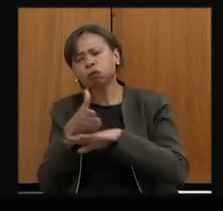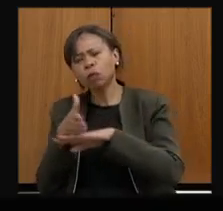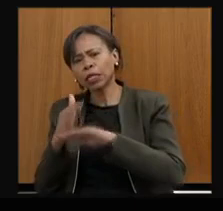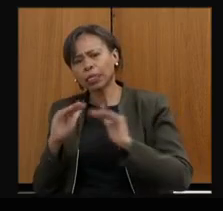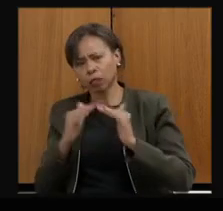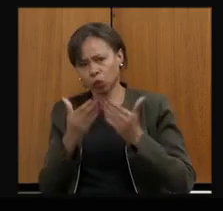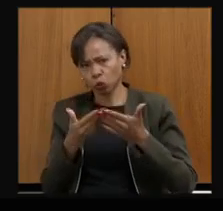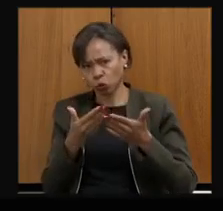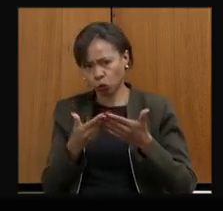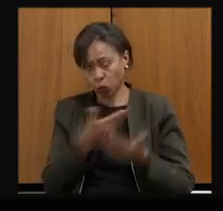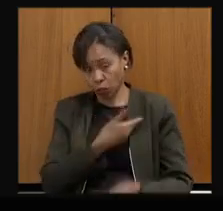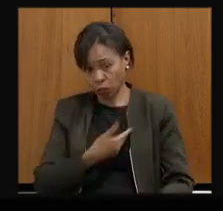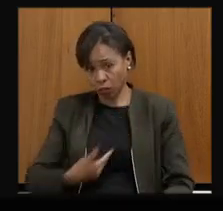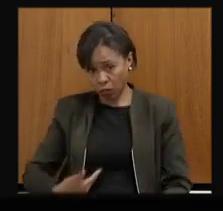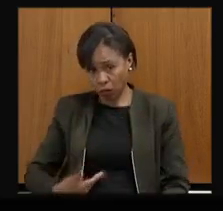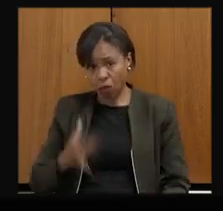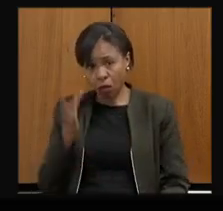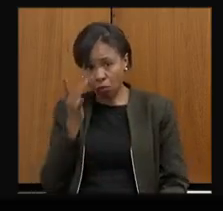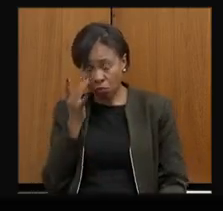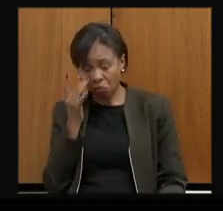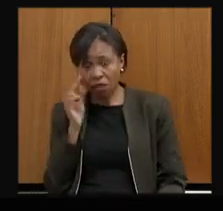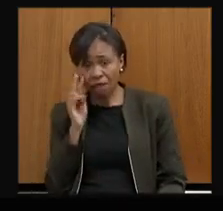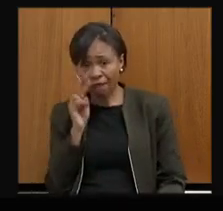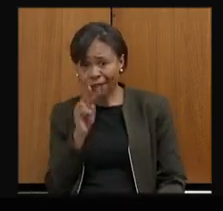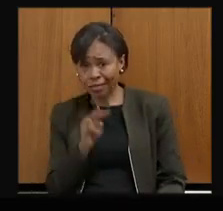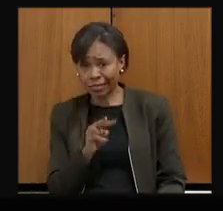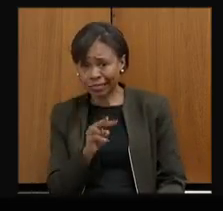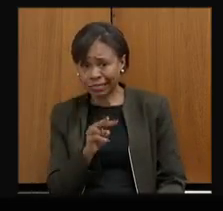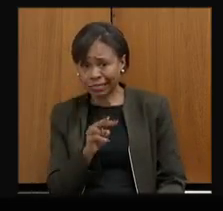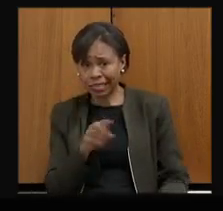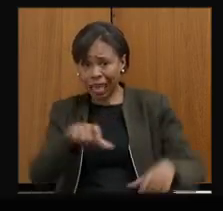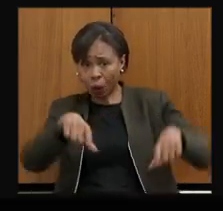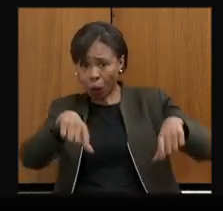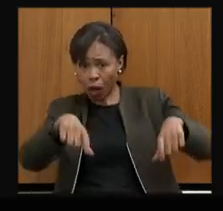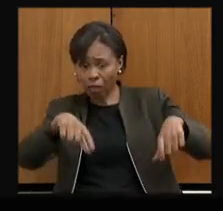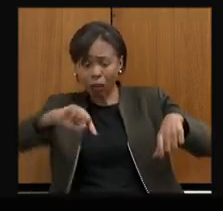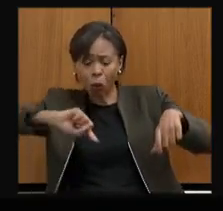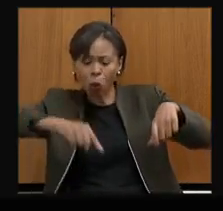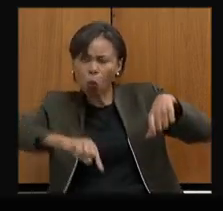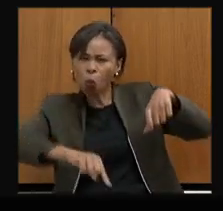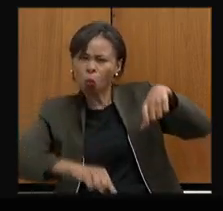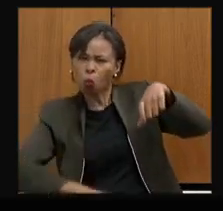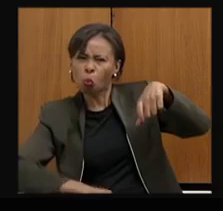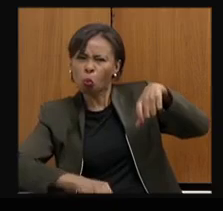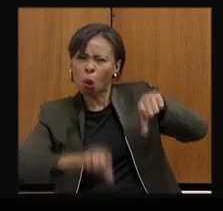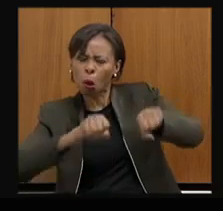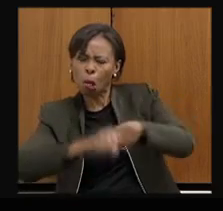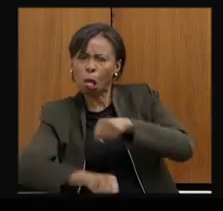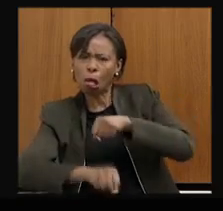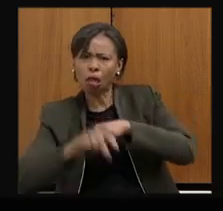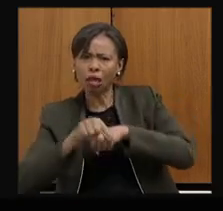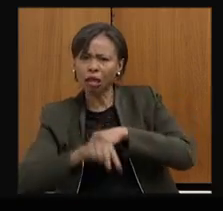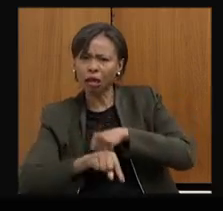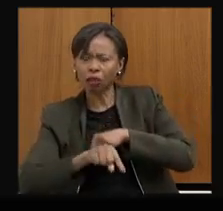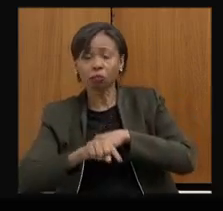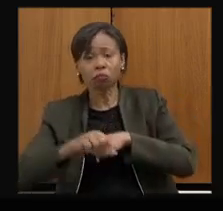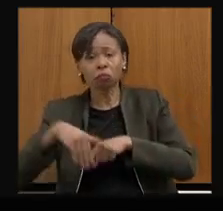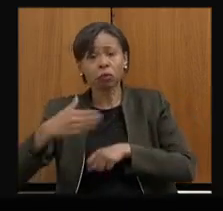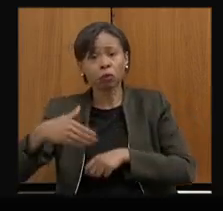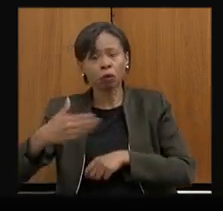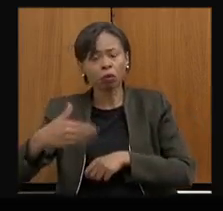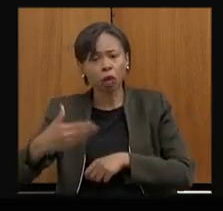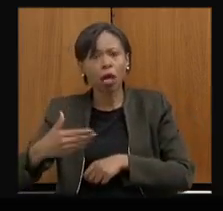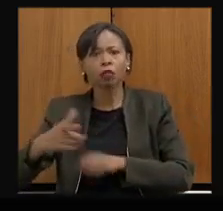que pude presenciar um buraco no meio do quadro efetivamente e depois passar desse tempo através das nossas